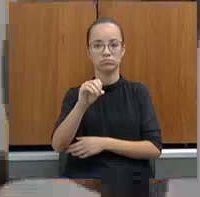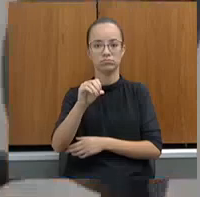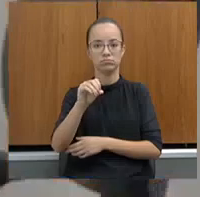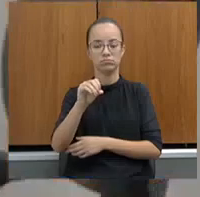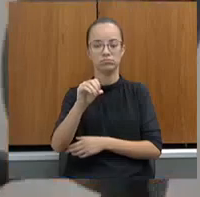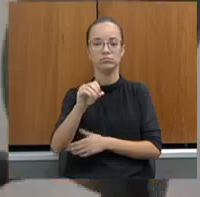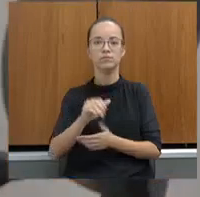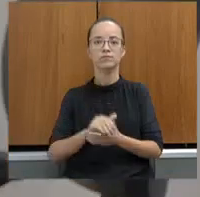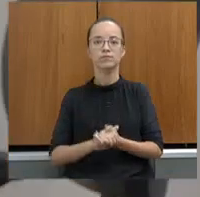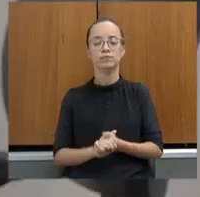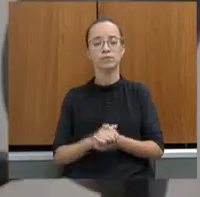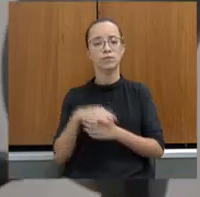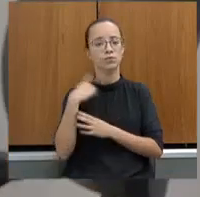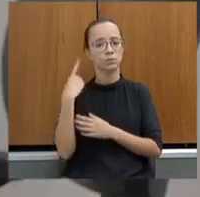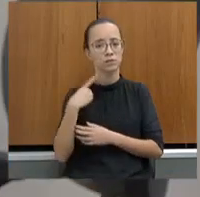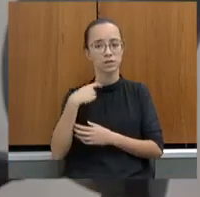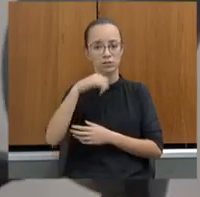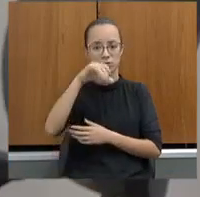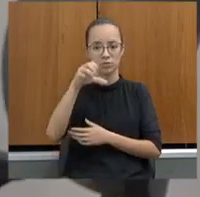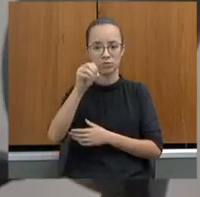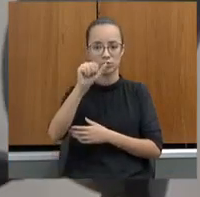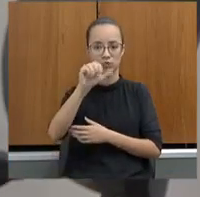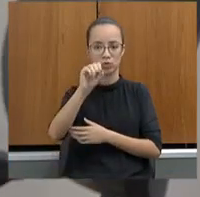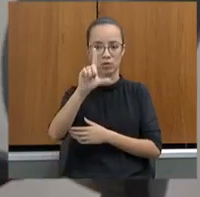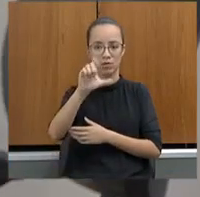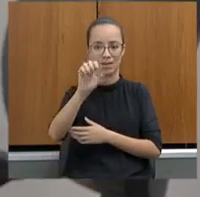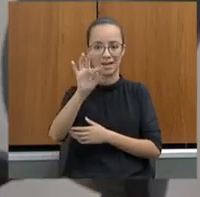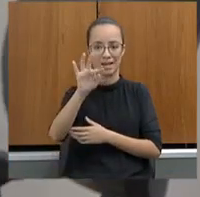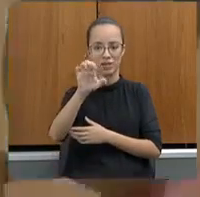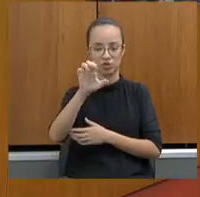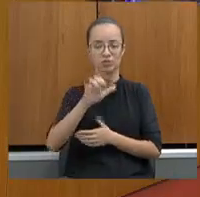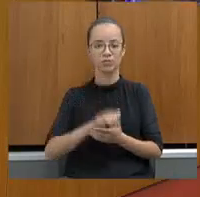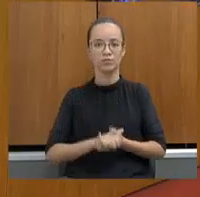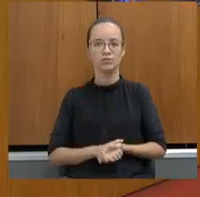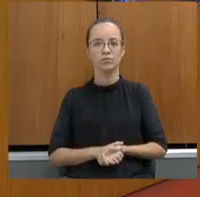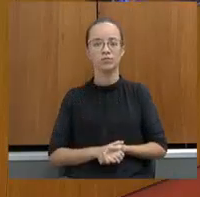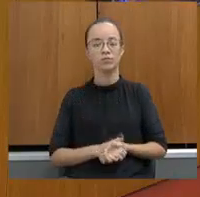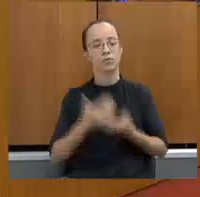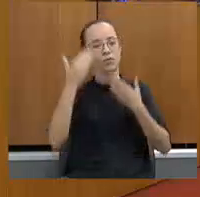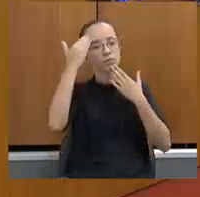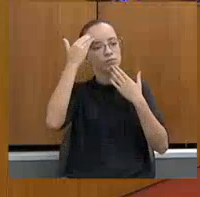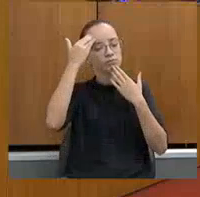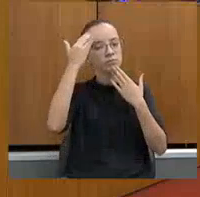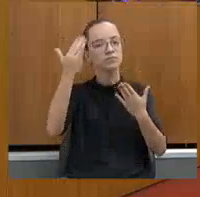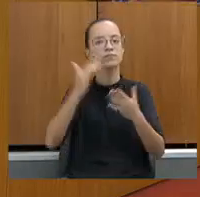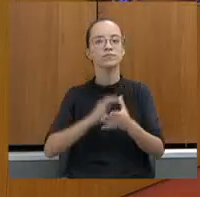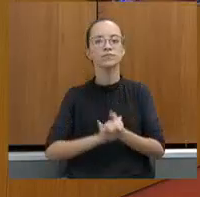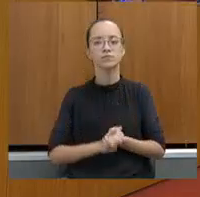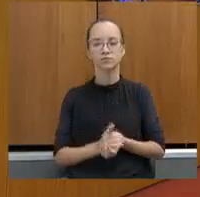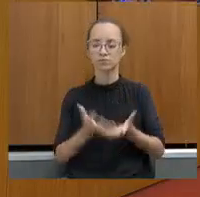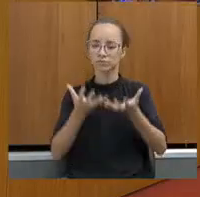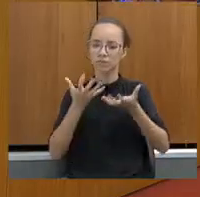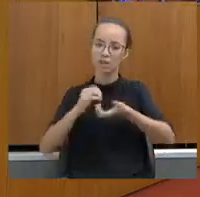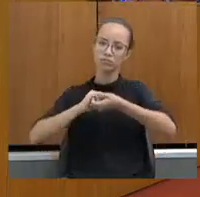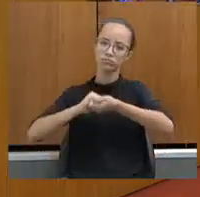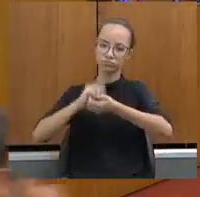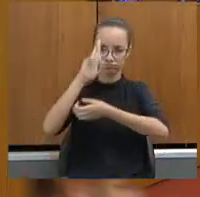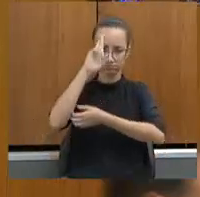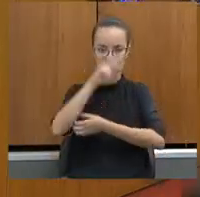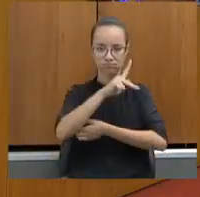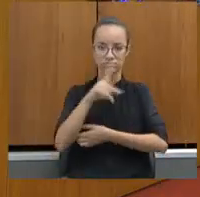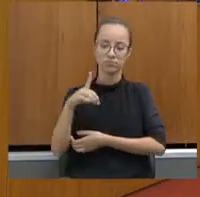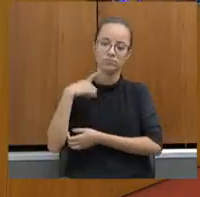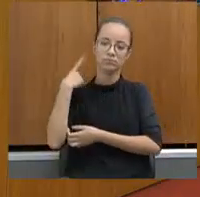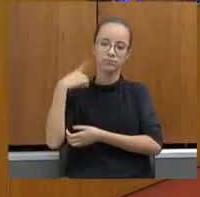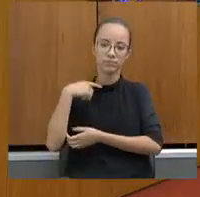triângulo. deputado João Leite, a excelência tem a palavra. Muito obrigado, queria saudar o nosso presidente, deputado